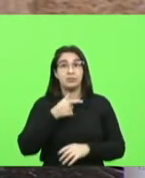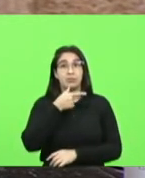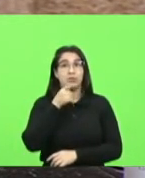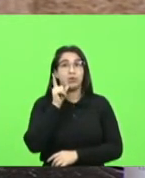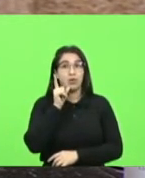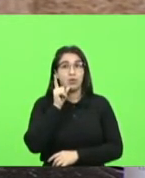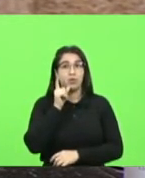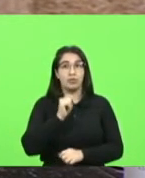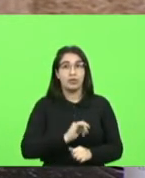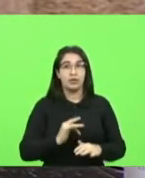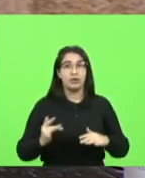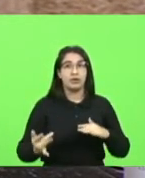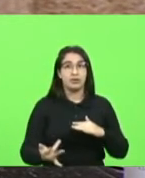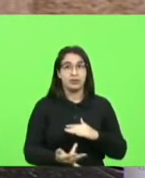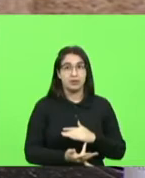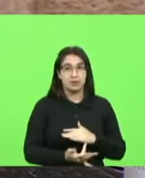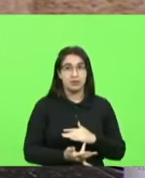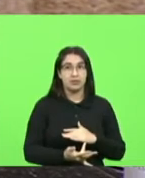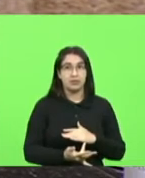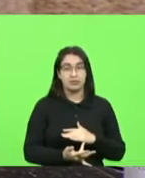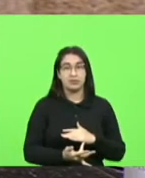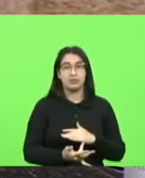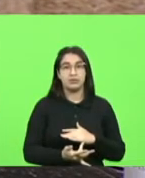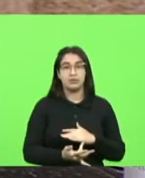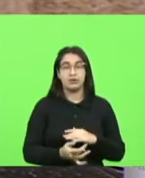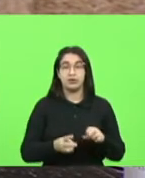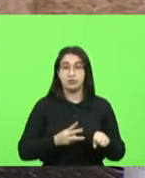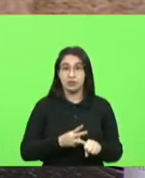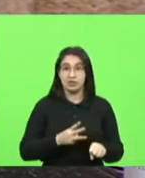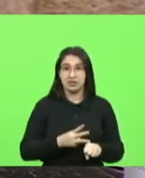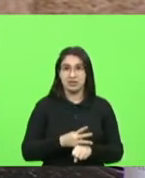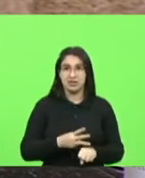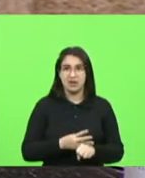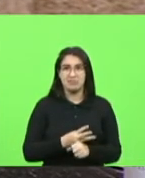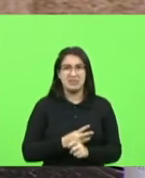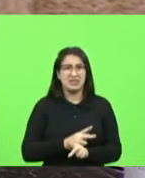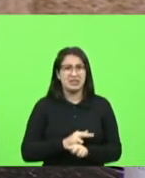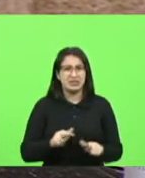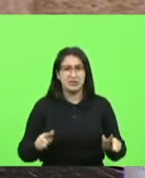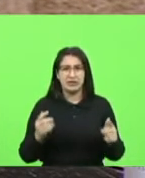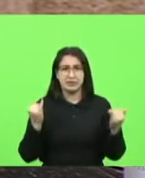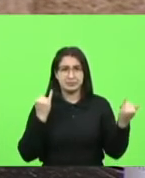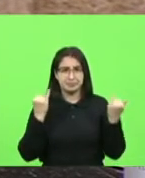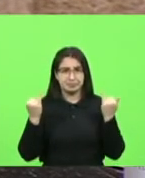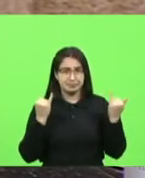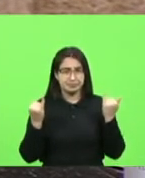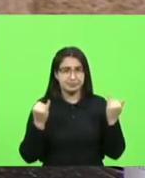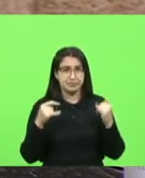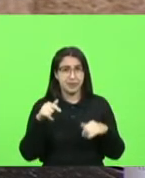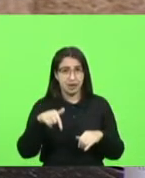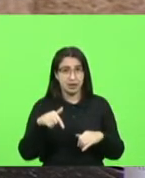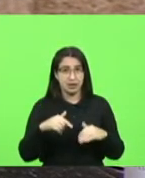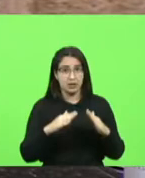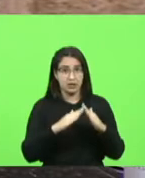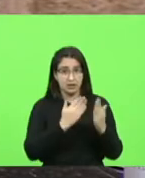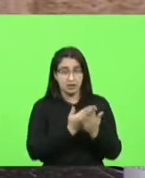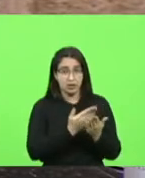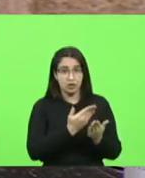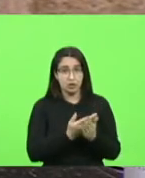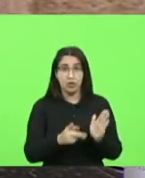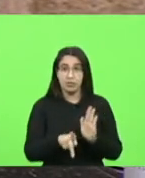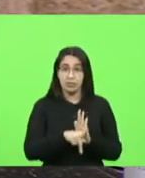sociais no nosso número de whatsapp várias denúncias relacionadas a uma escola aqui de Santa Catarina